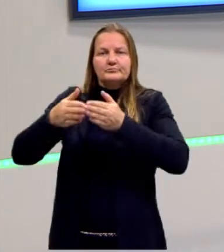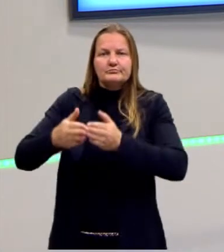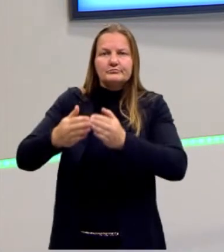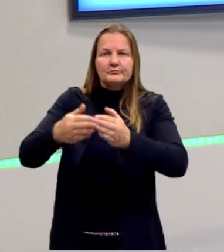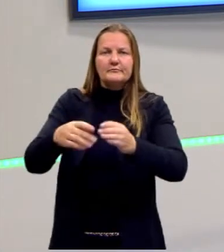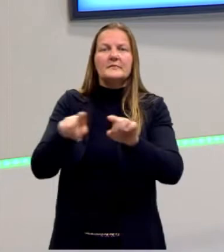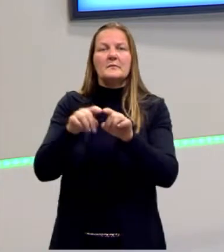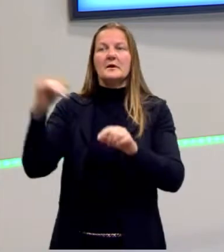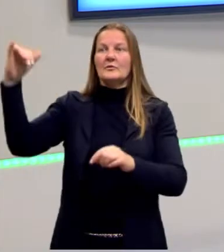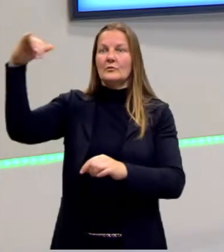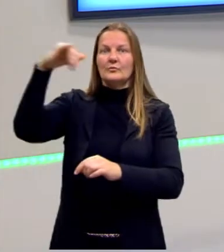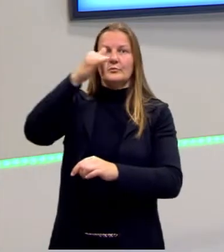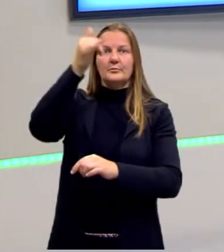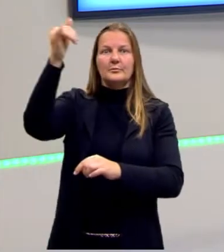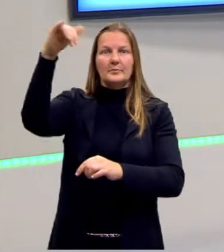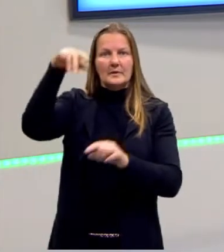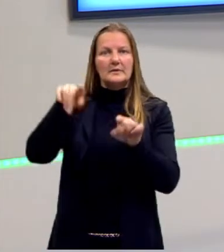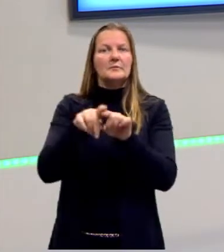aérea também, né?